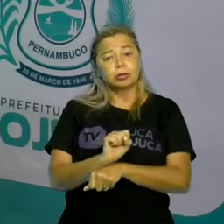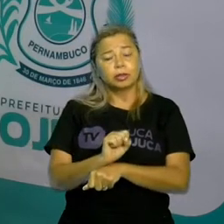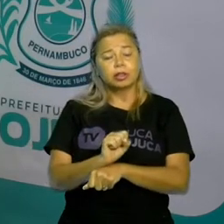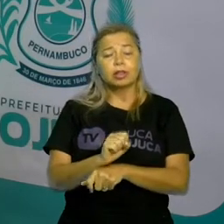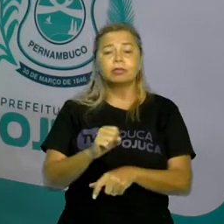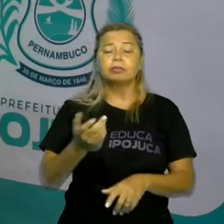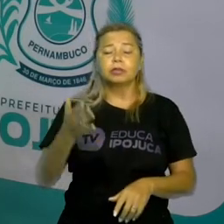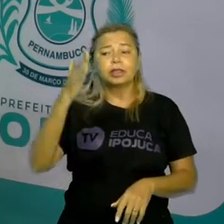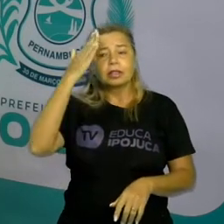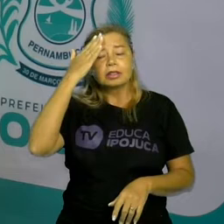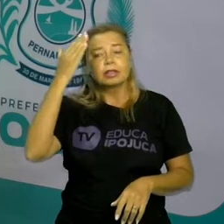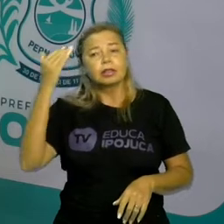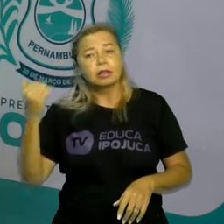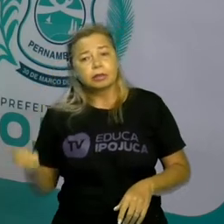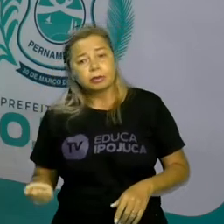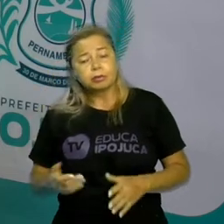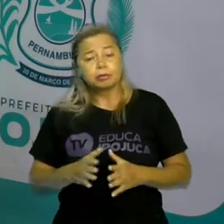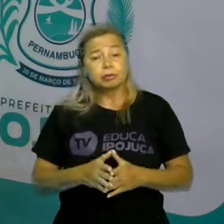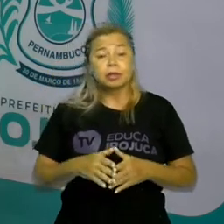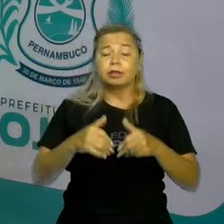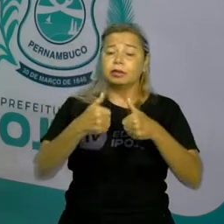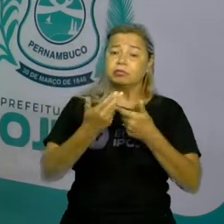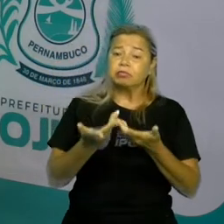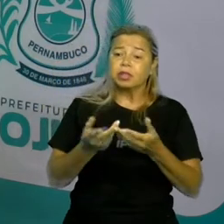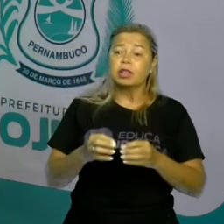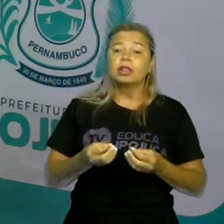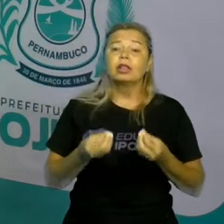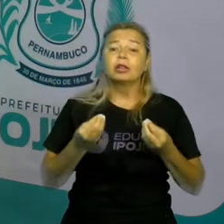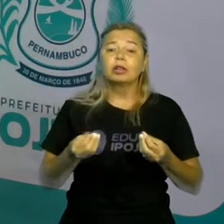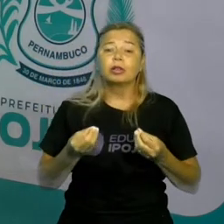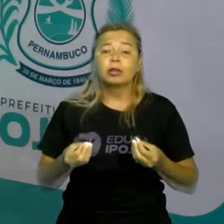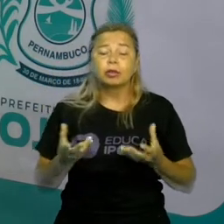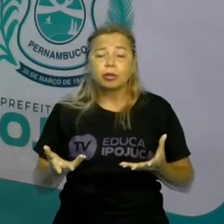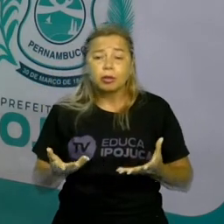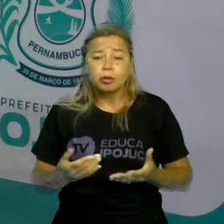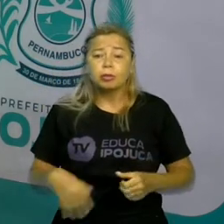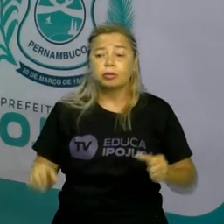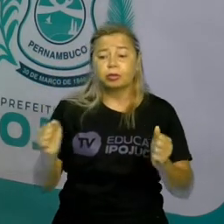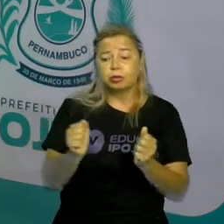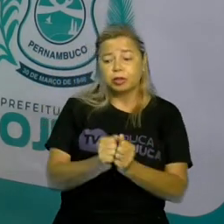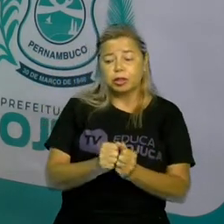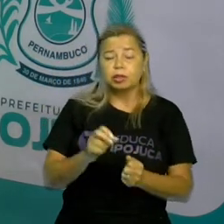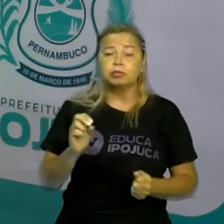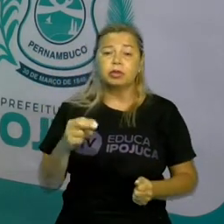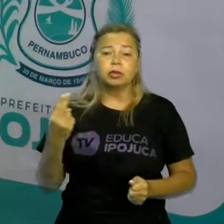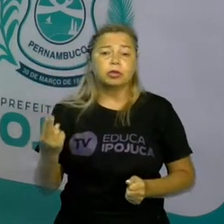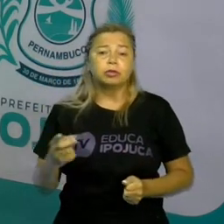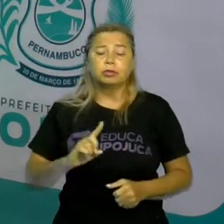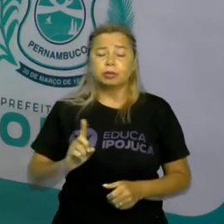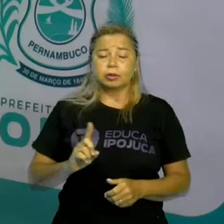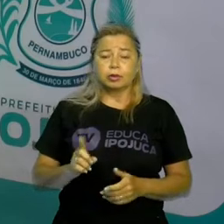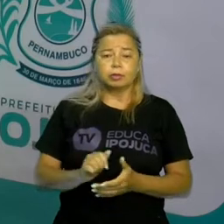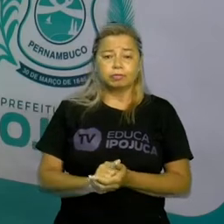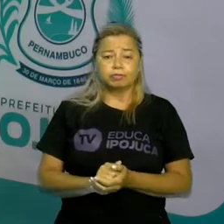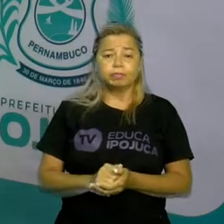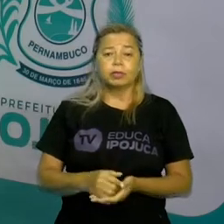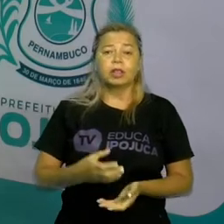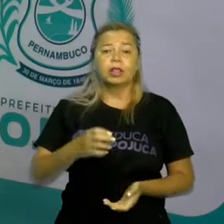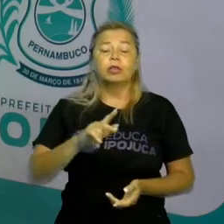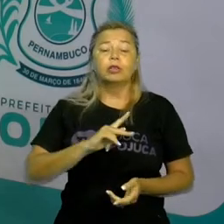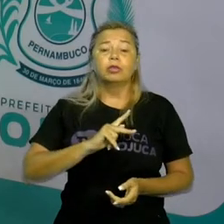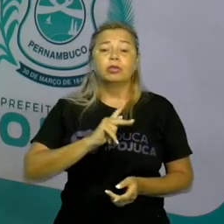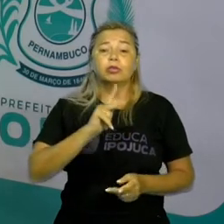saber como vai ficar essa configuração. Diversos povos vivem em constantes